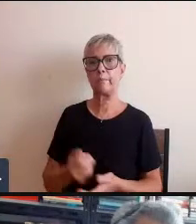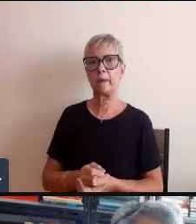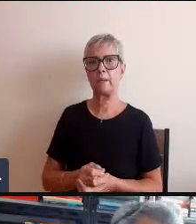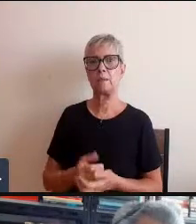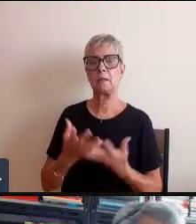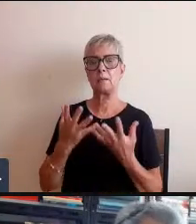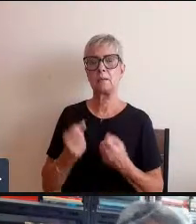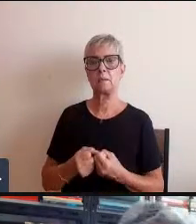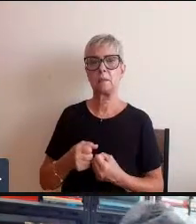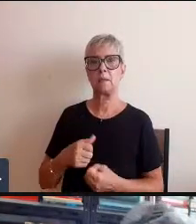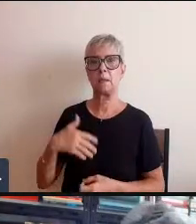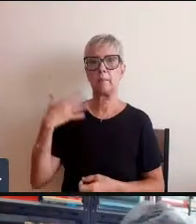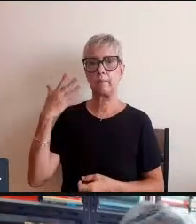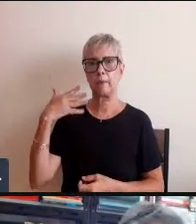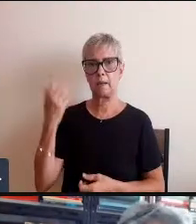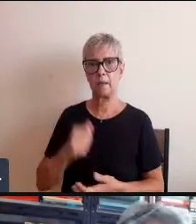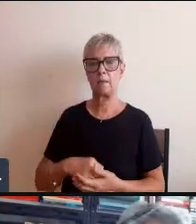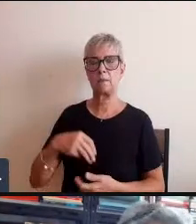Mariano